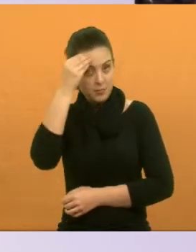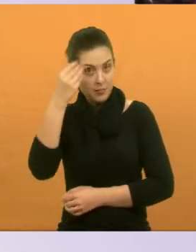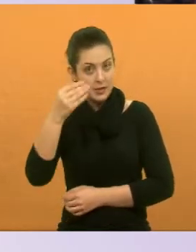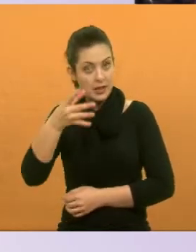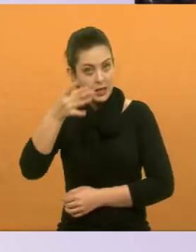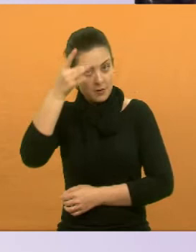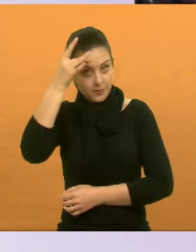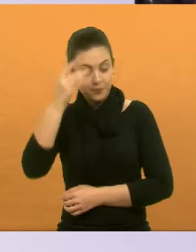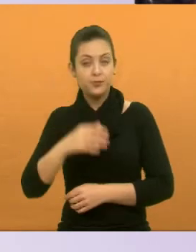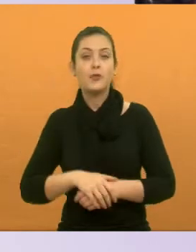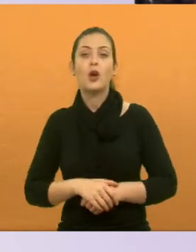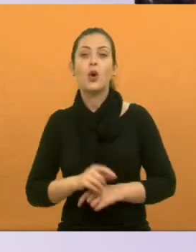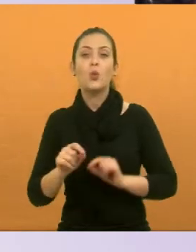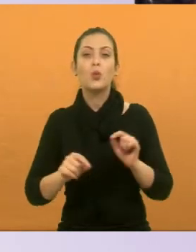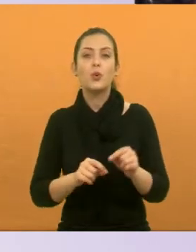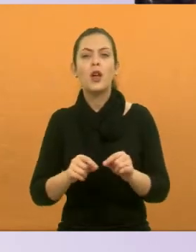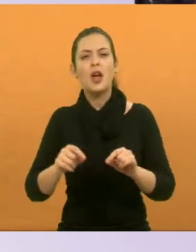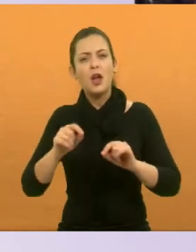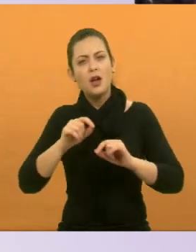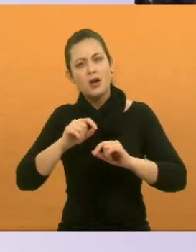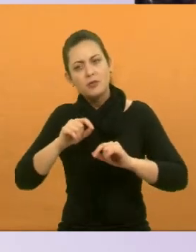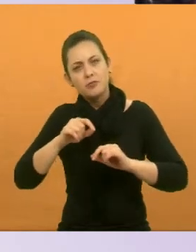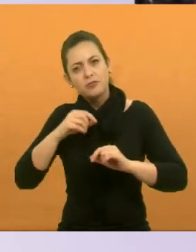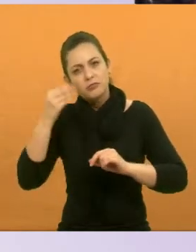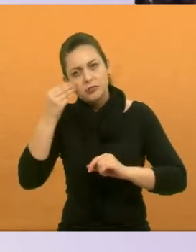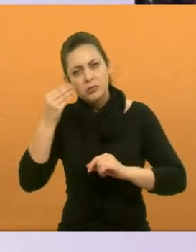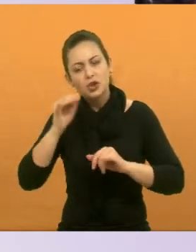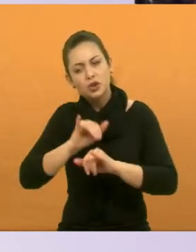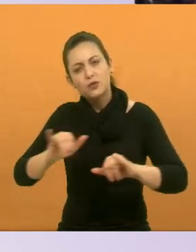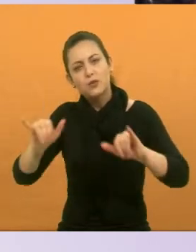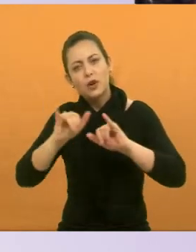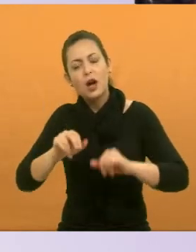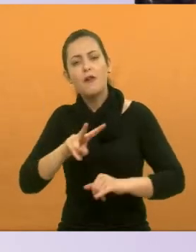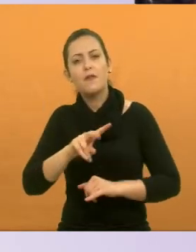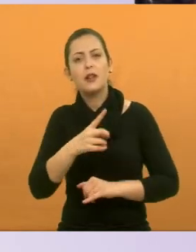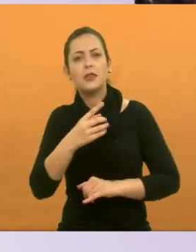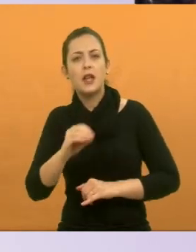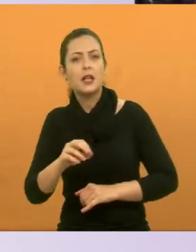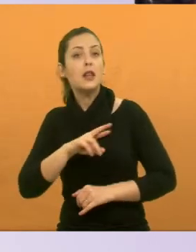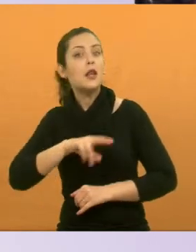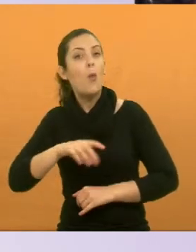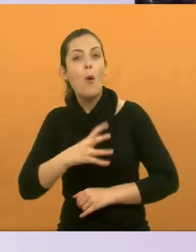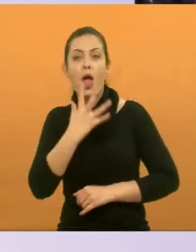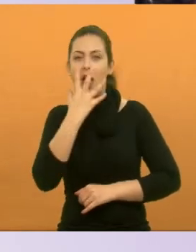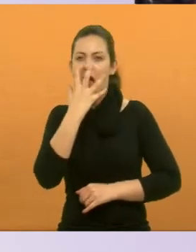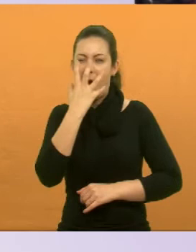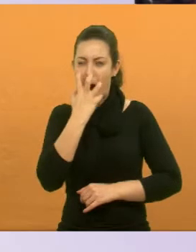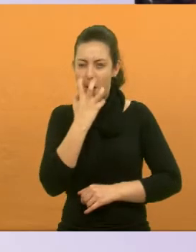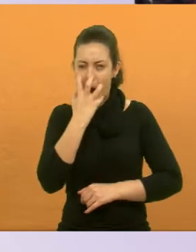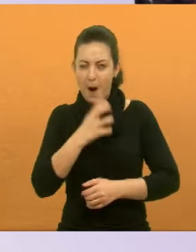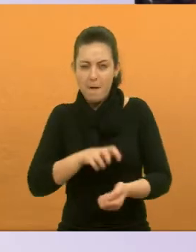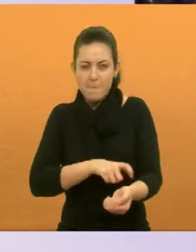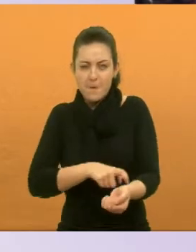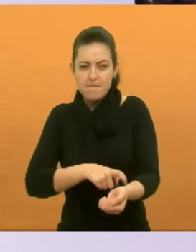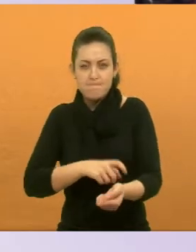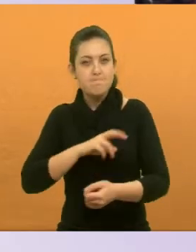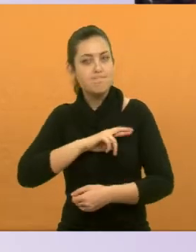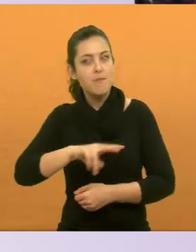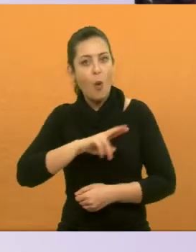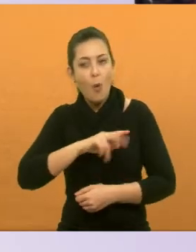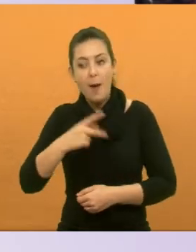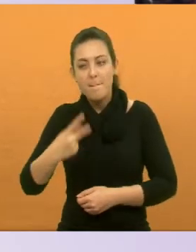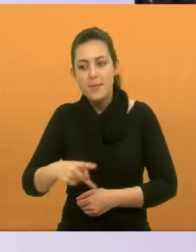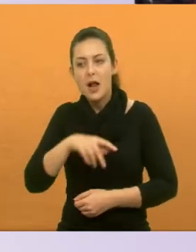para fazermos mutirões de vacinação com a V10. A V10 não é para raiva, as pessoas pensam que a única vacina que tem que